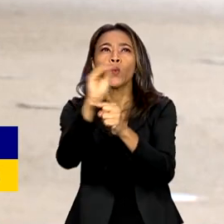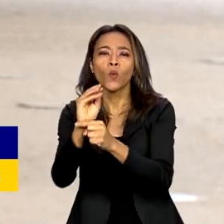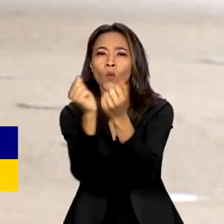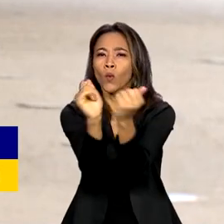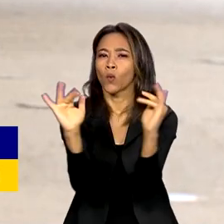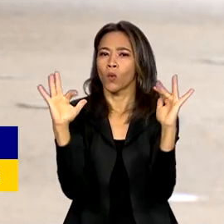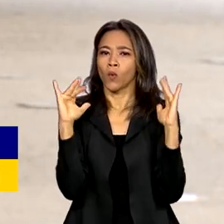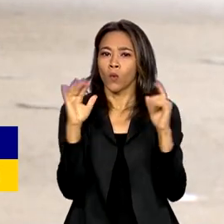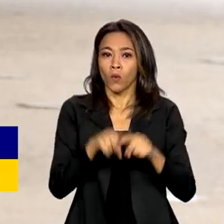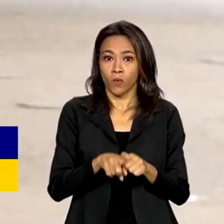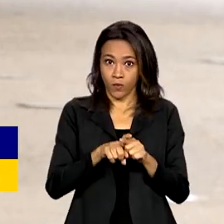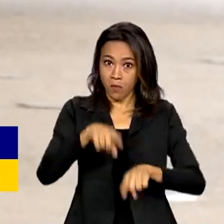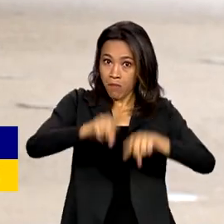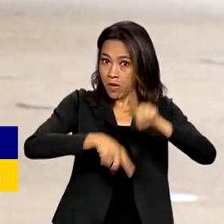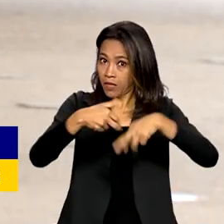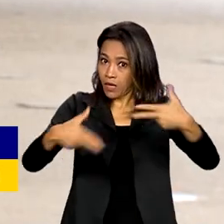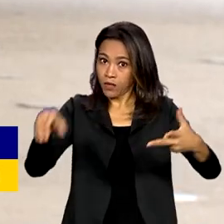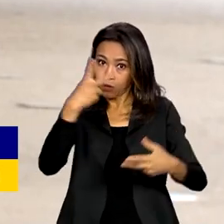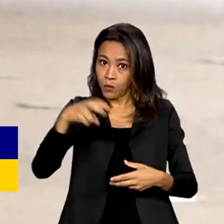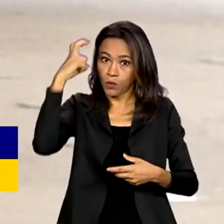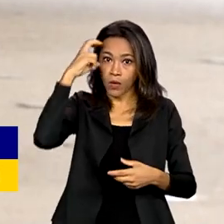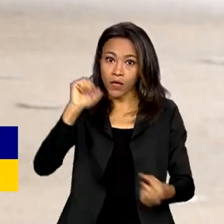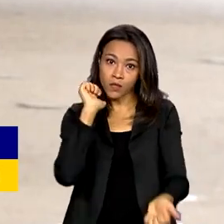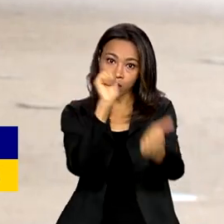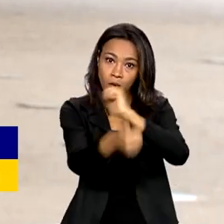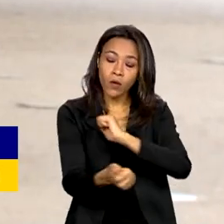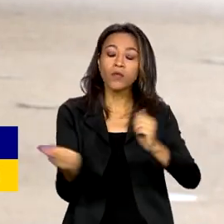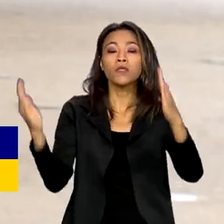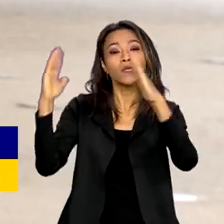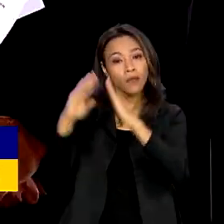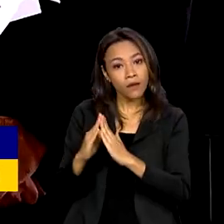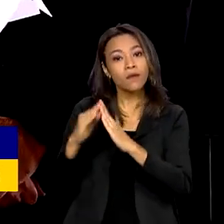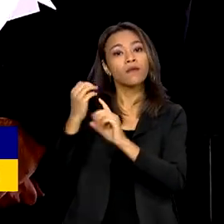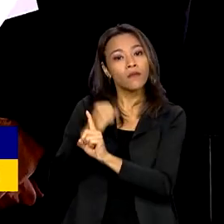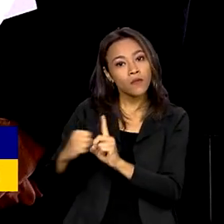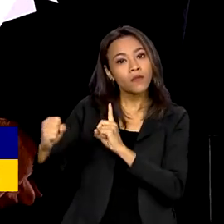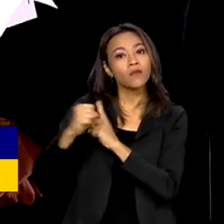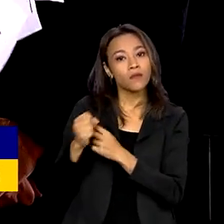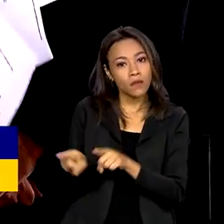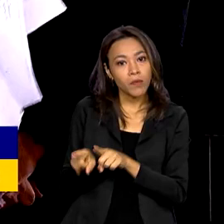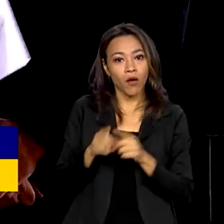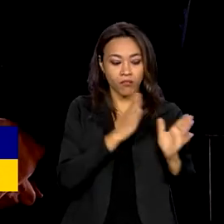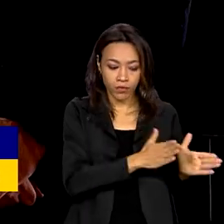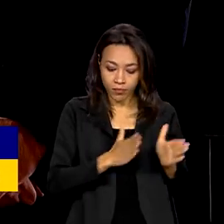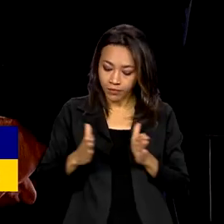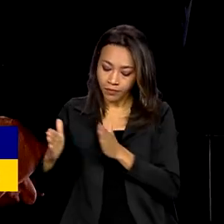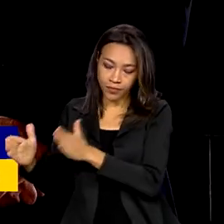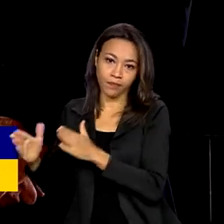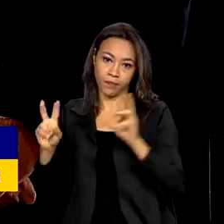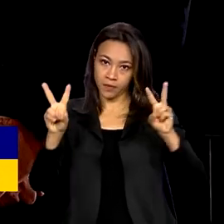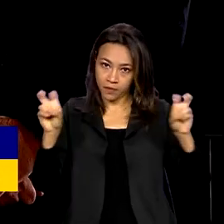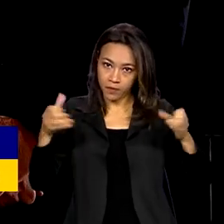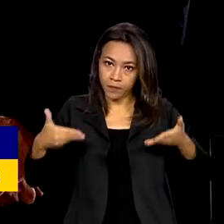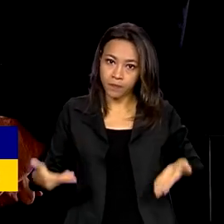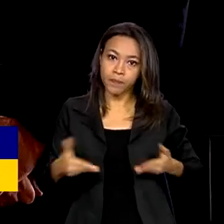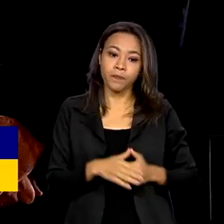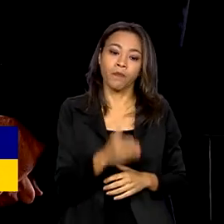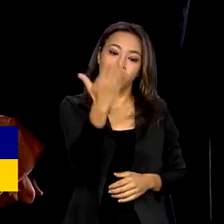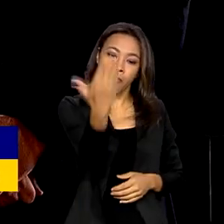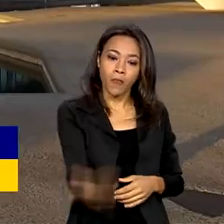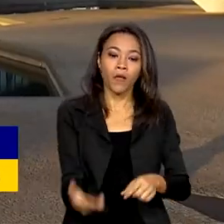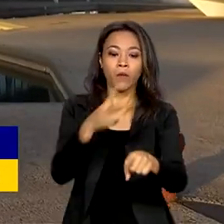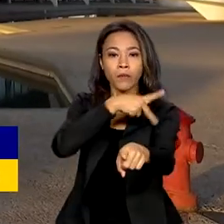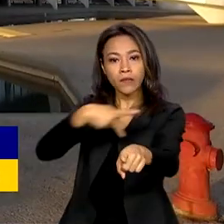equipamentos culturais e esportivos e habitação social. De acordo com o presidente em exercício, Geraldo